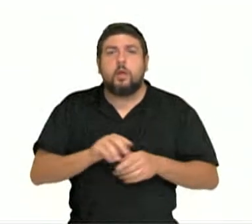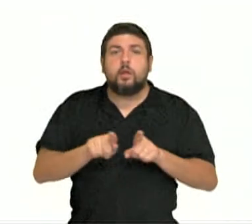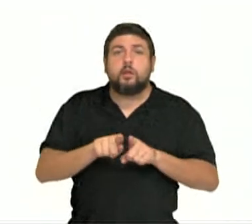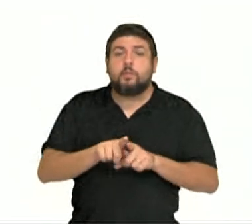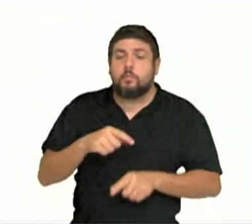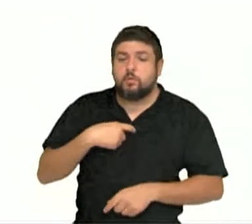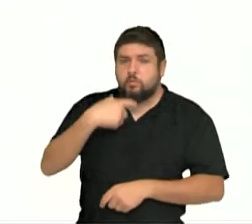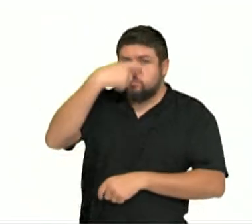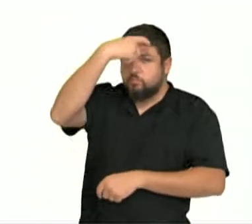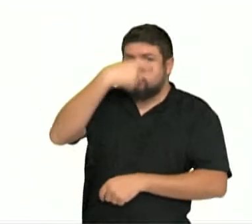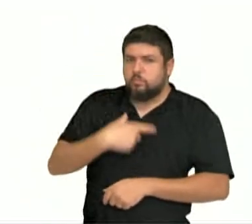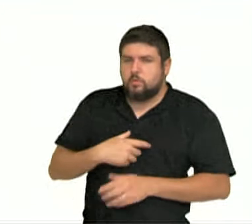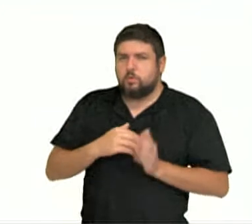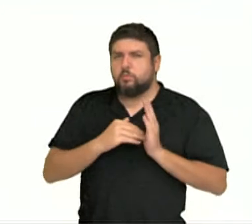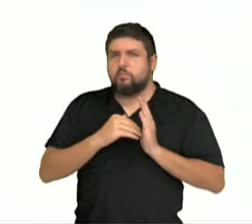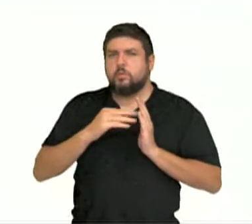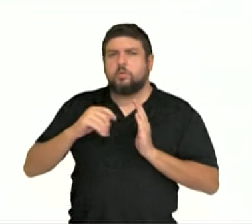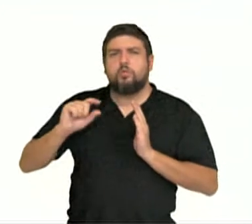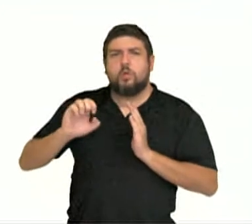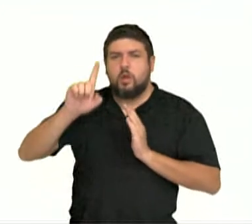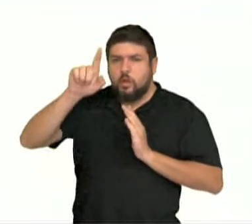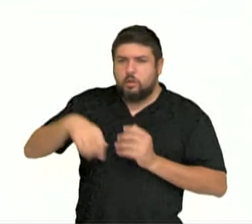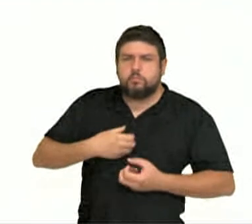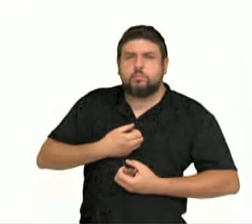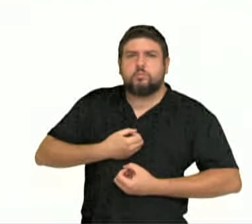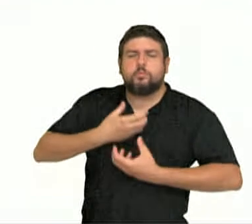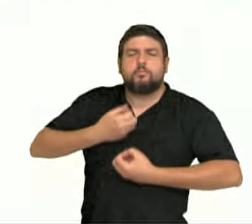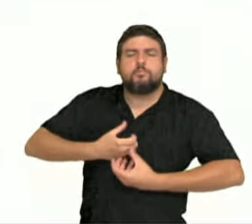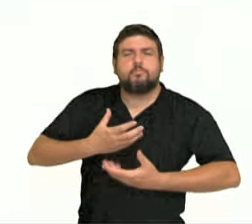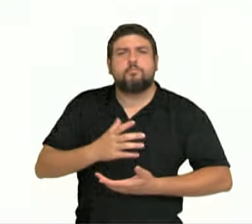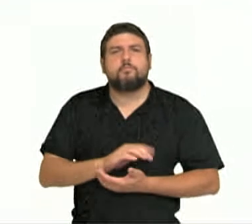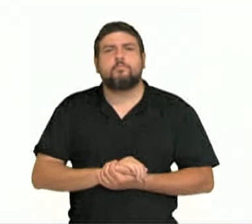uma forma de expressão humana.